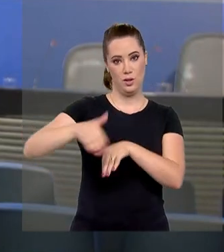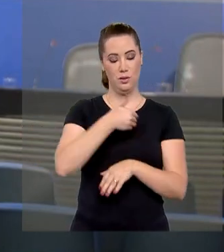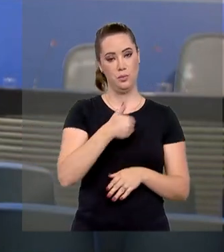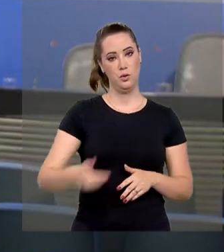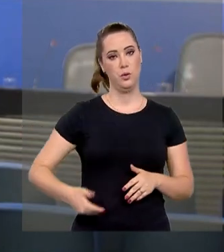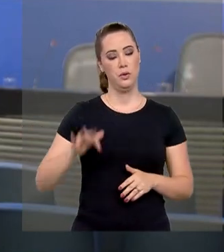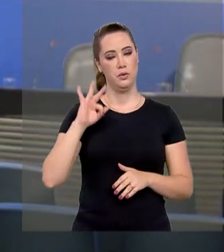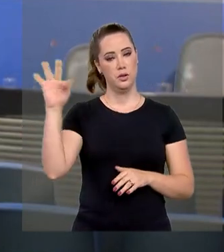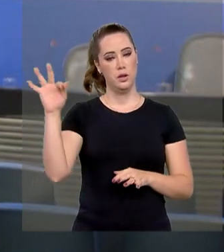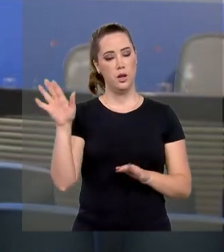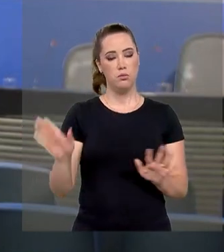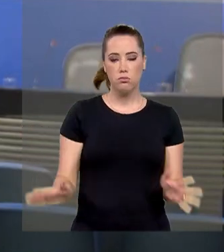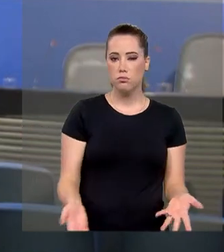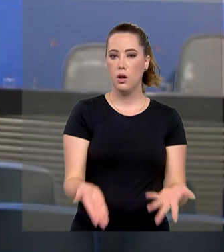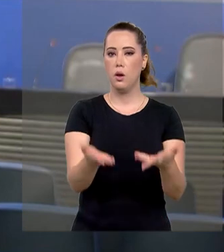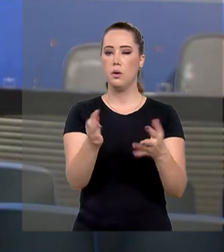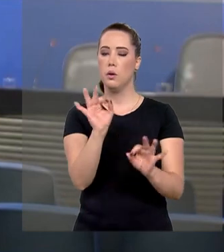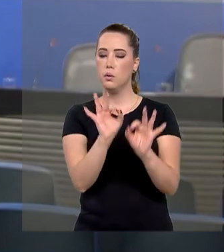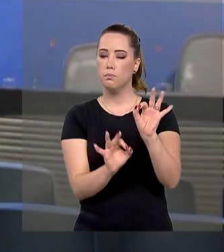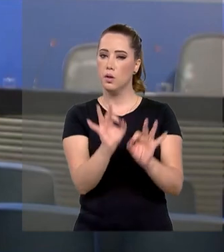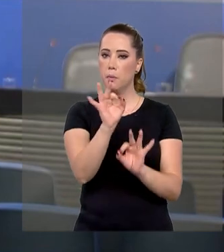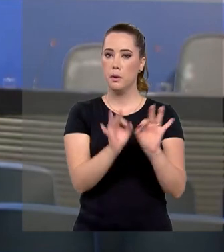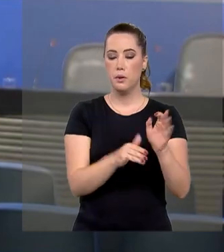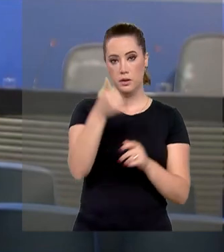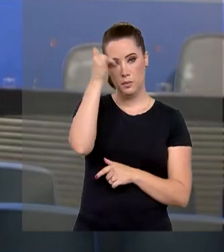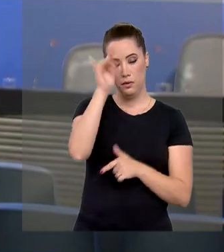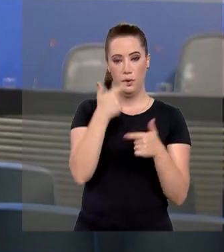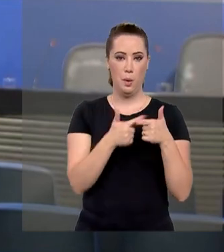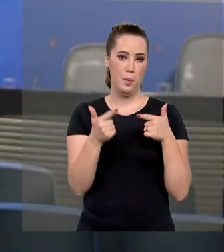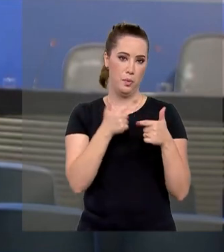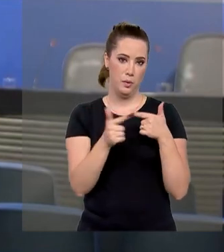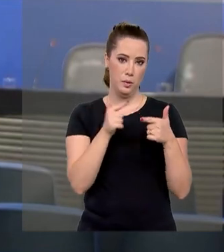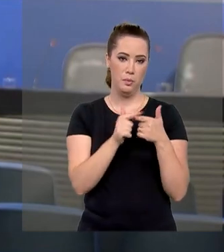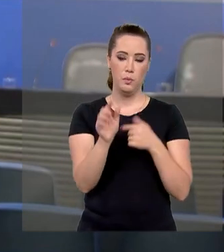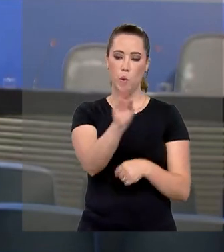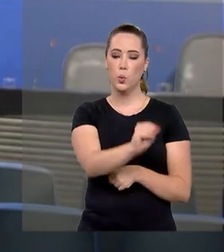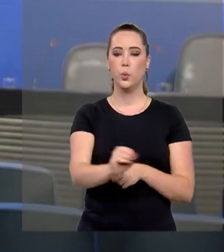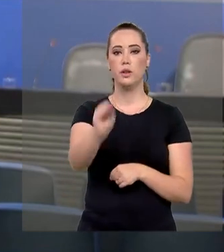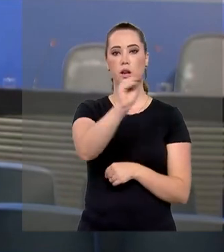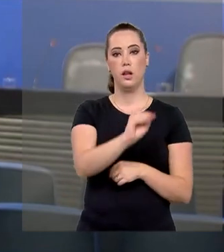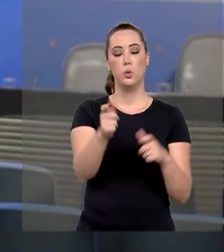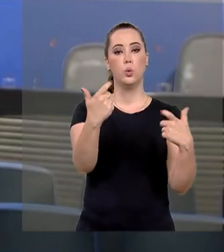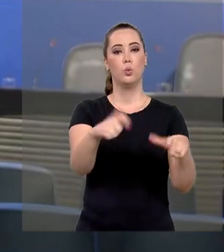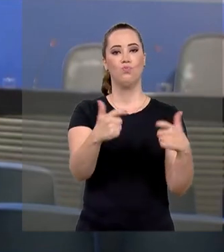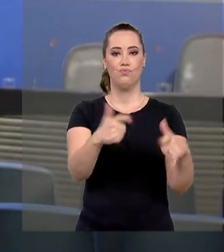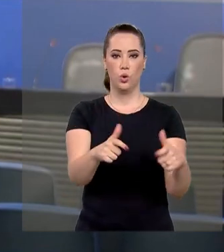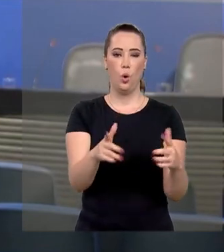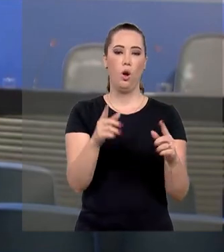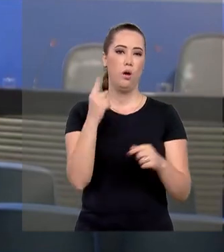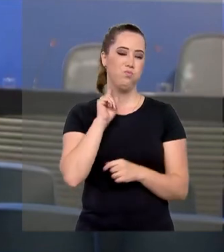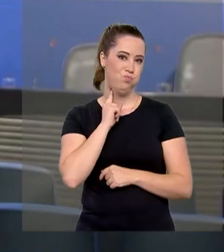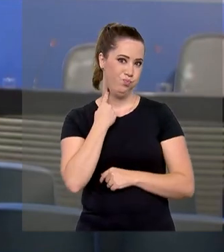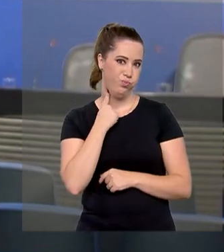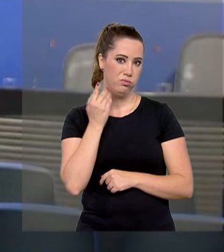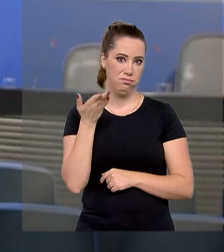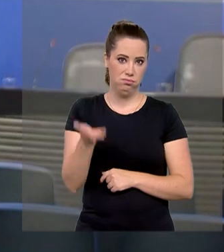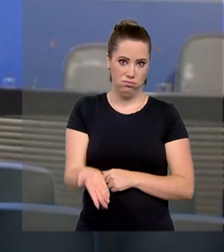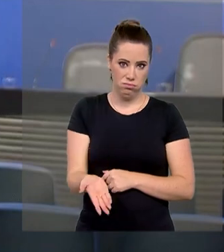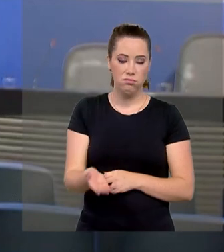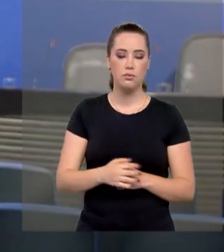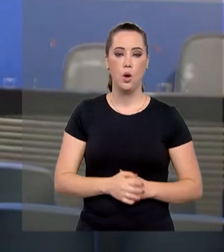federal está mobilizado no combate aos danos causados e na recuperação das áreas atingidas. Hoje, os